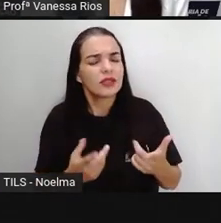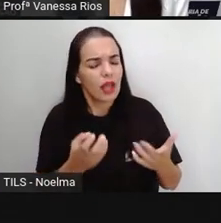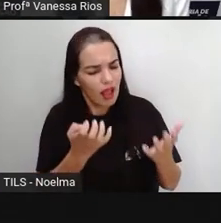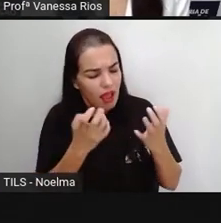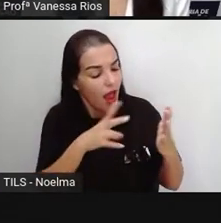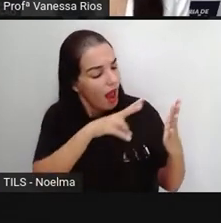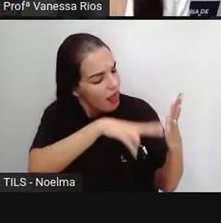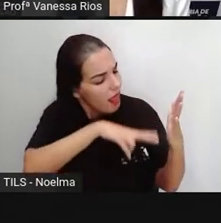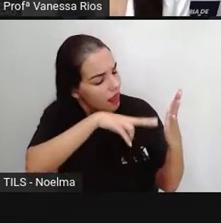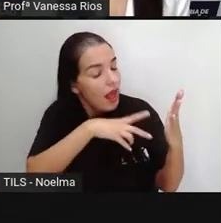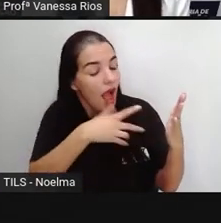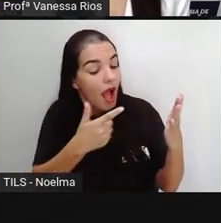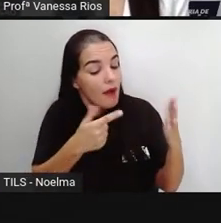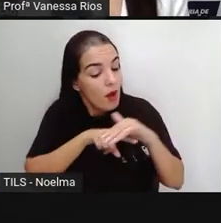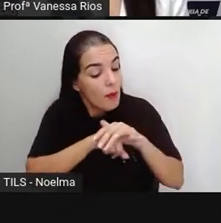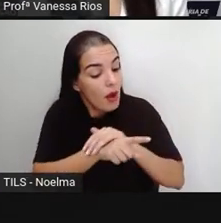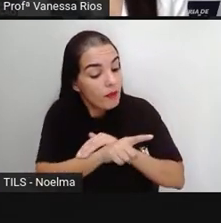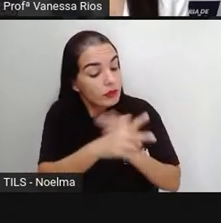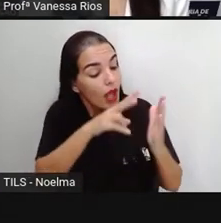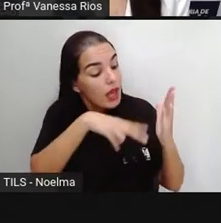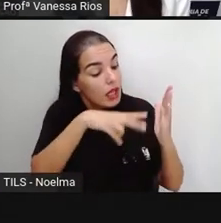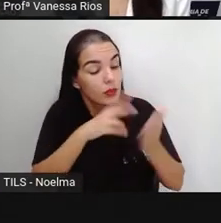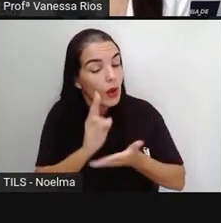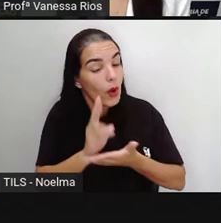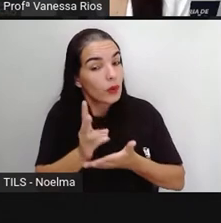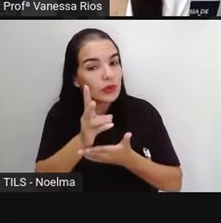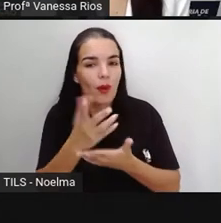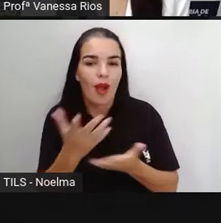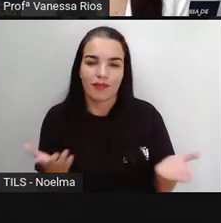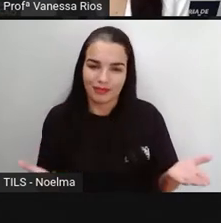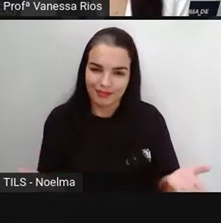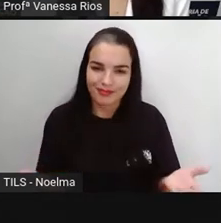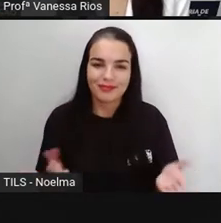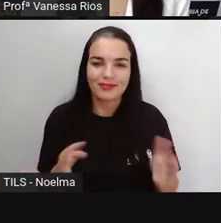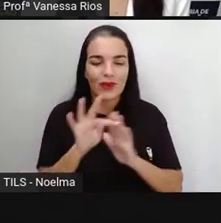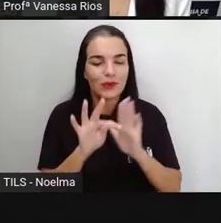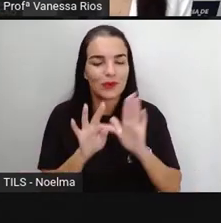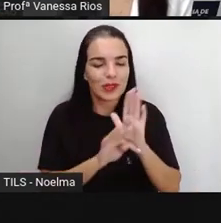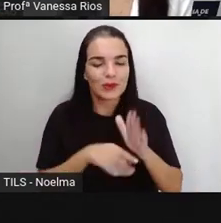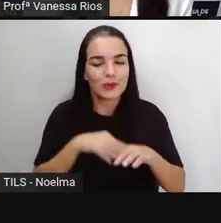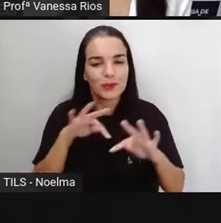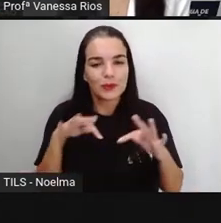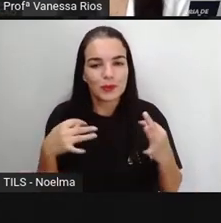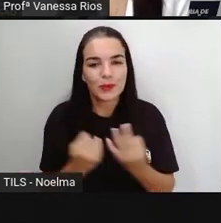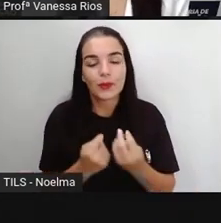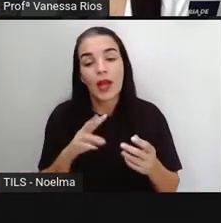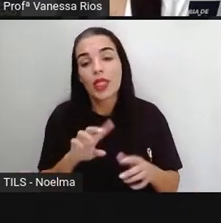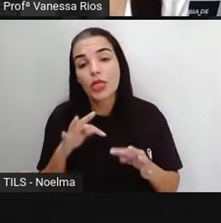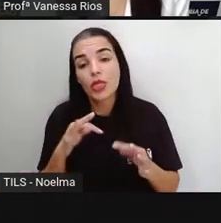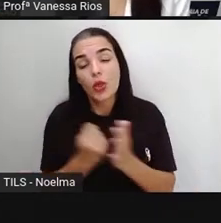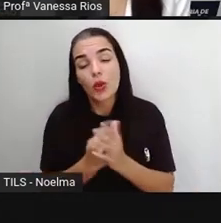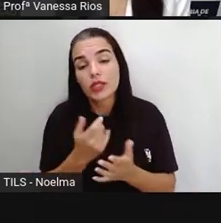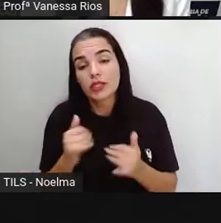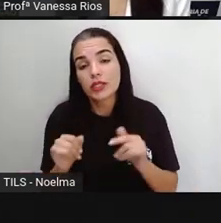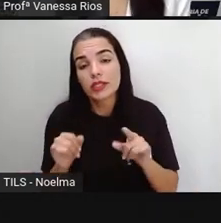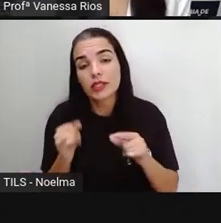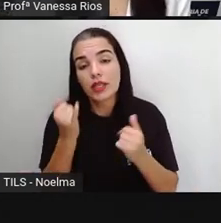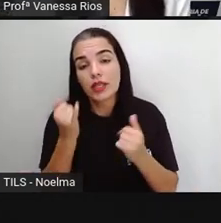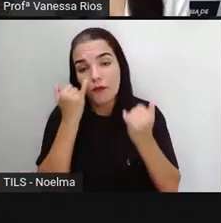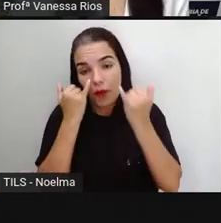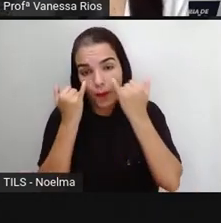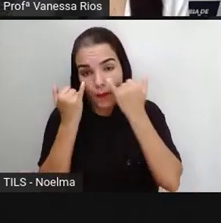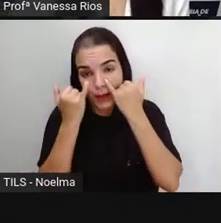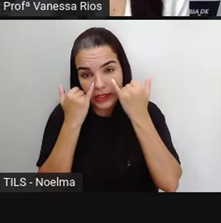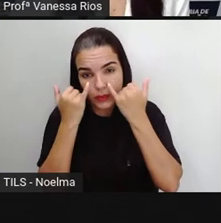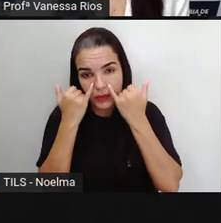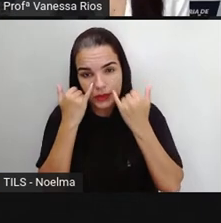despertado para a continuidade da leitura, né? O restante aí do texto e das outras informações e elementos que aparecem.